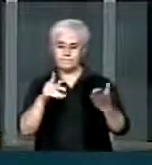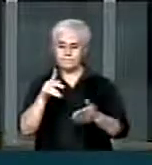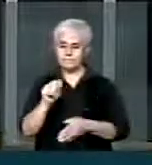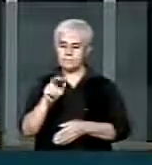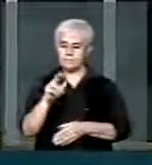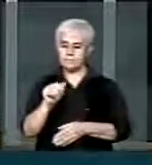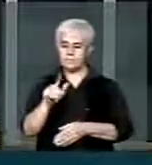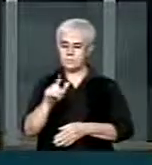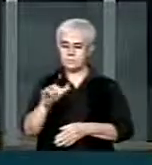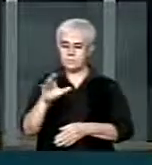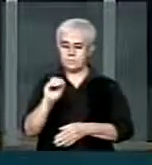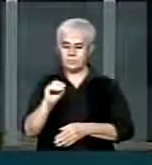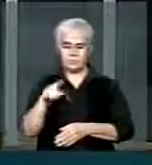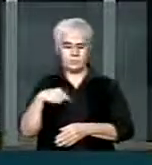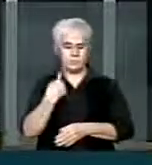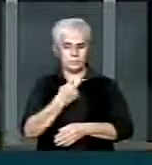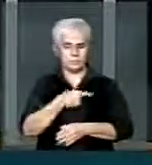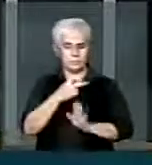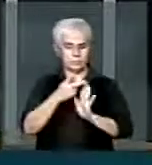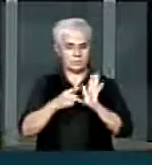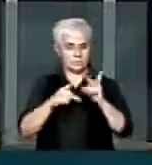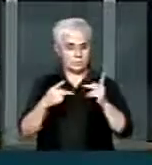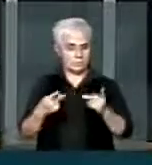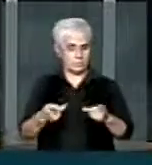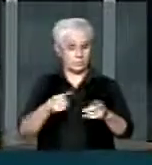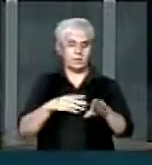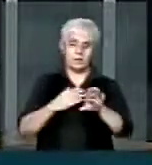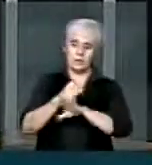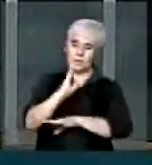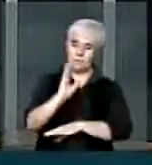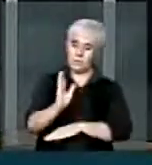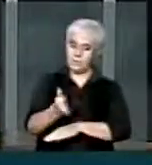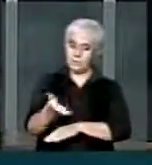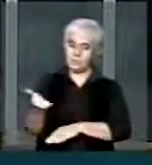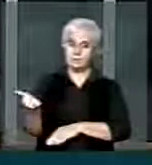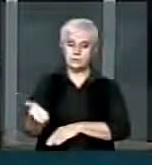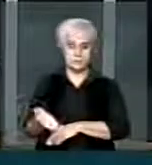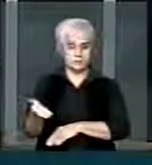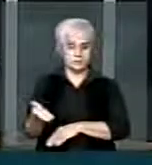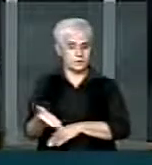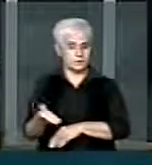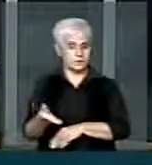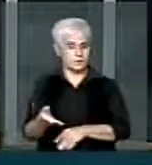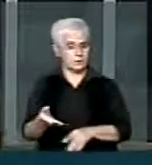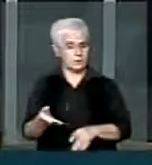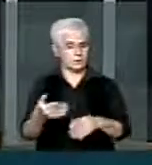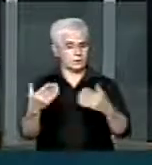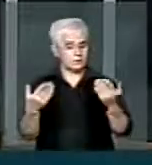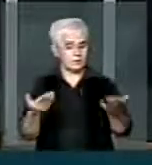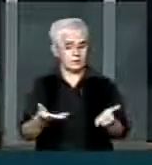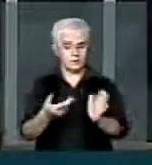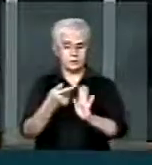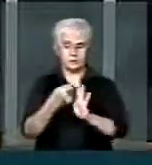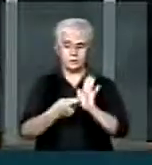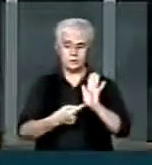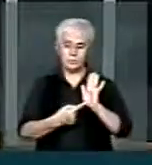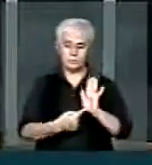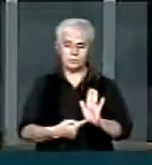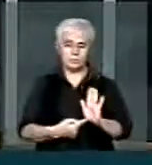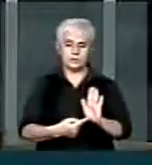nosso projeto que foi aprovado aqui e, lamentavelmente, que este projeto foi